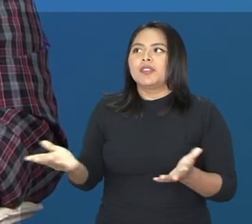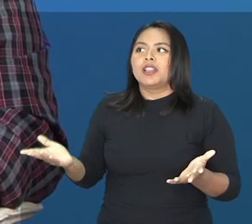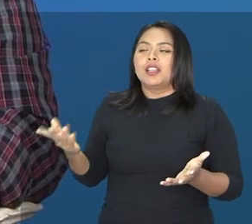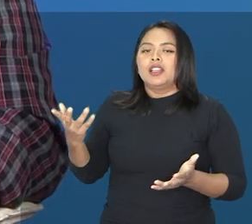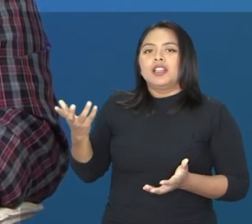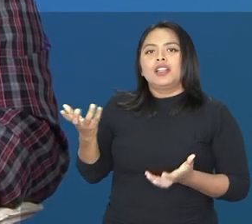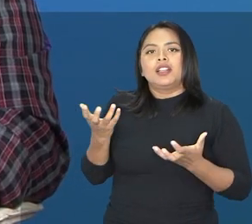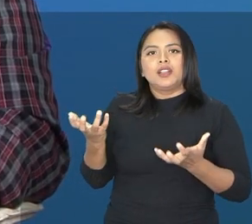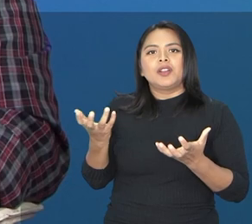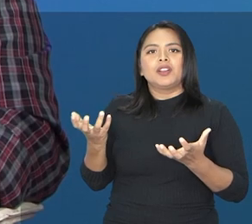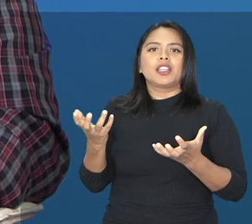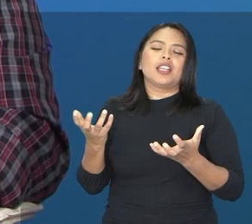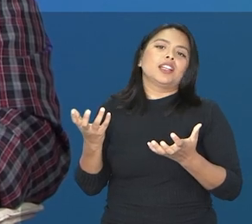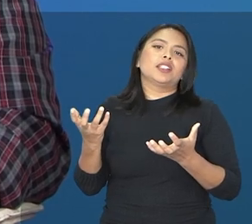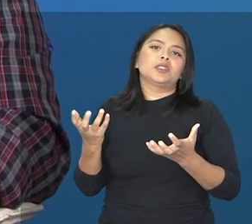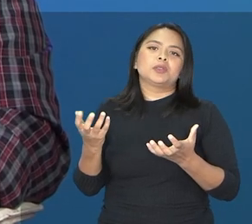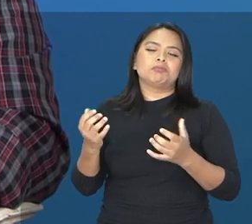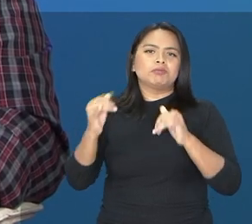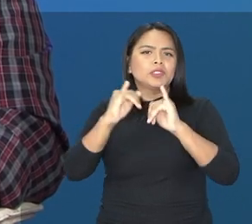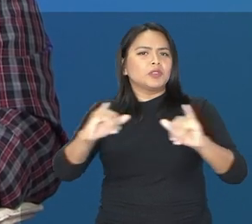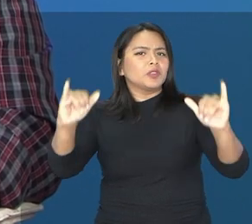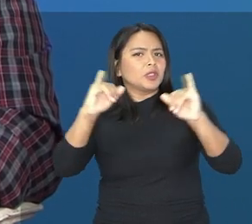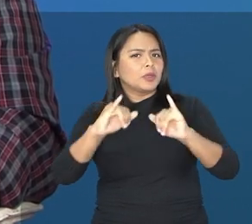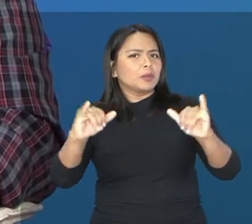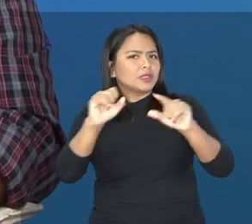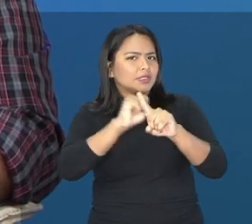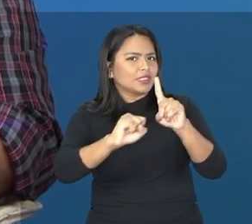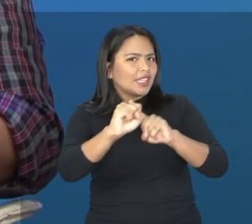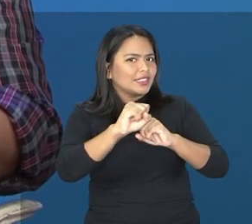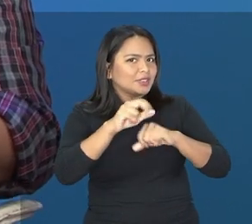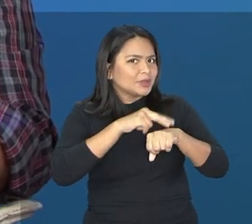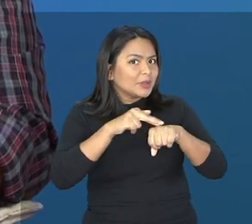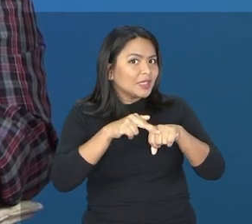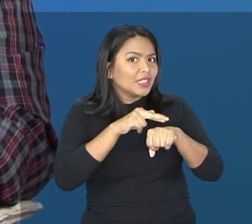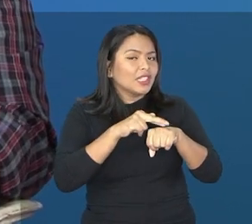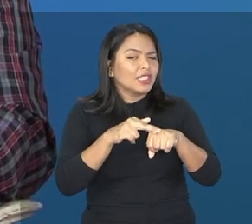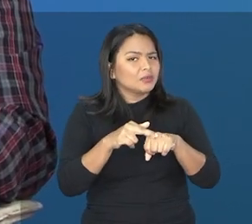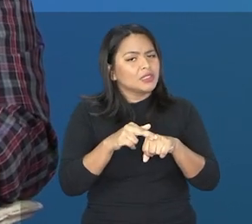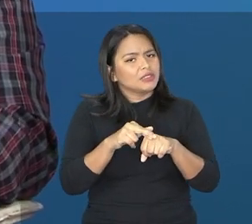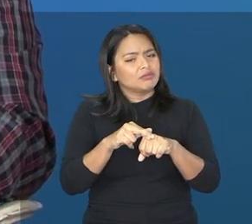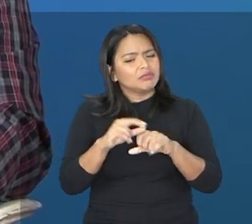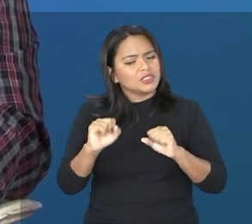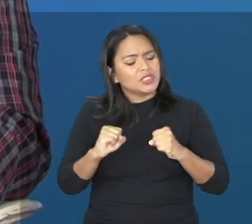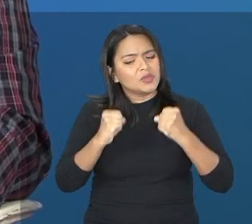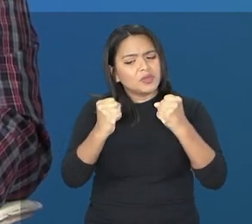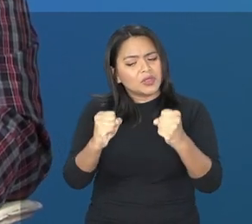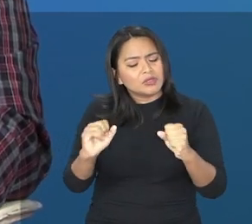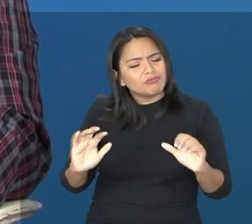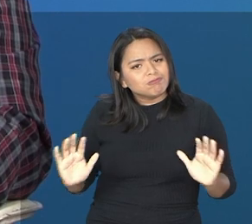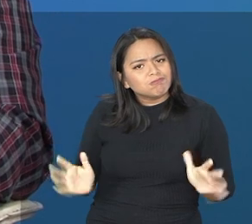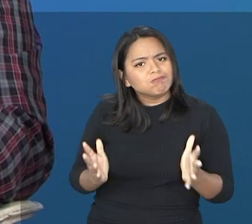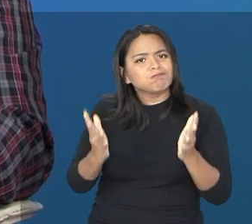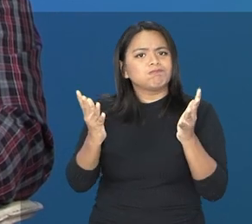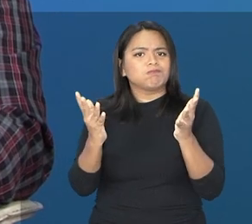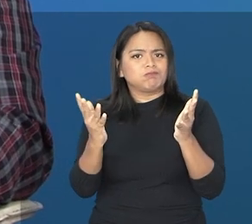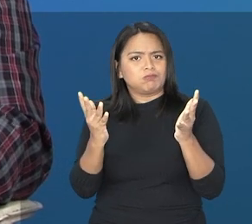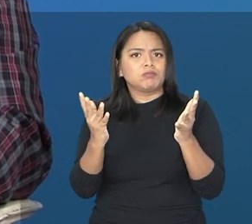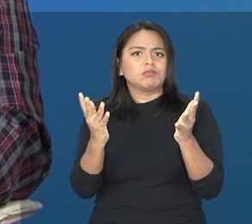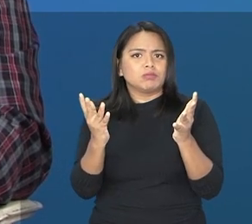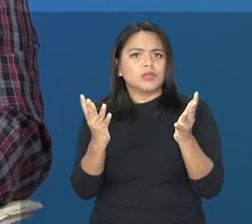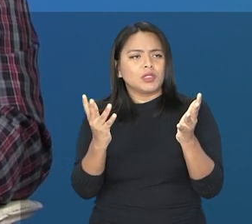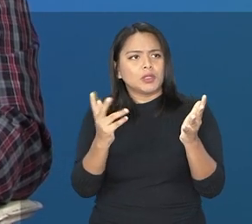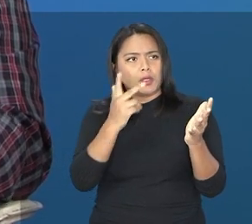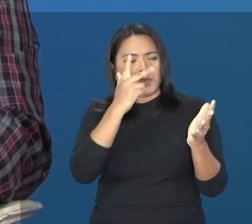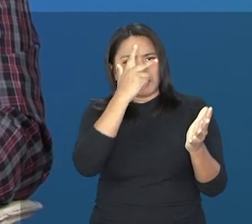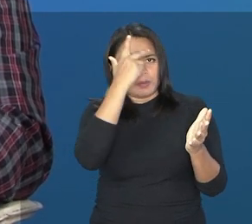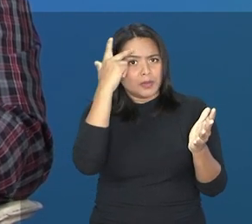para a sociedade orainense para que nós façamos um esforço para tornar essa população de